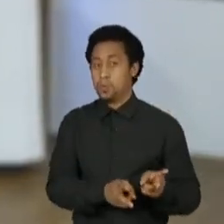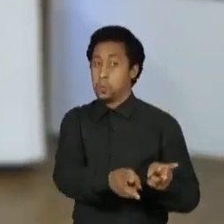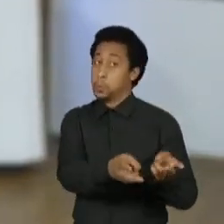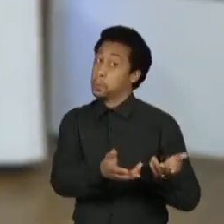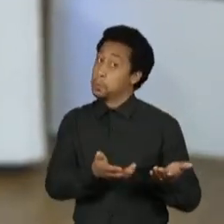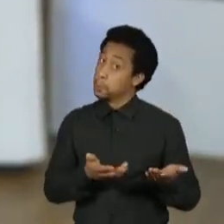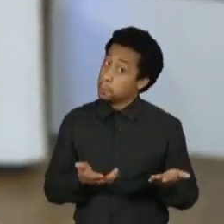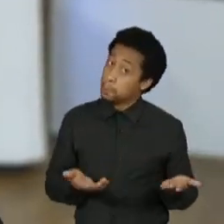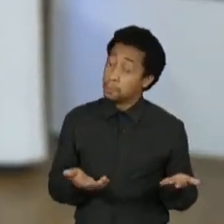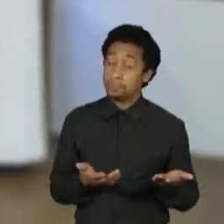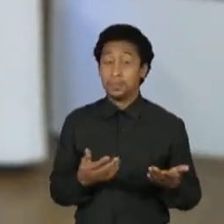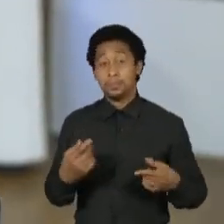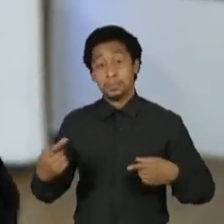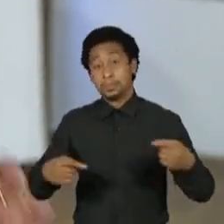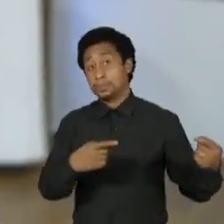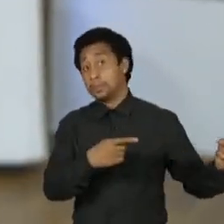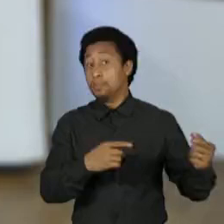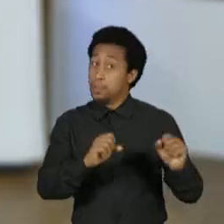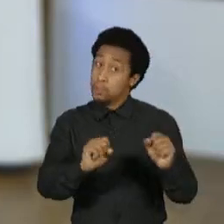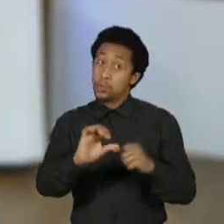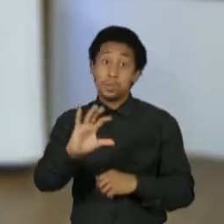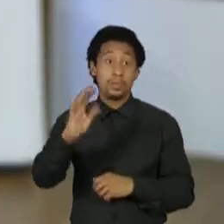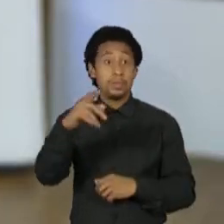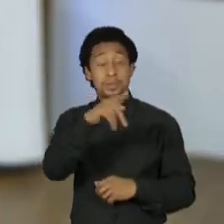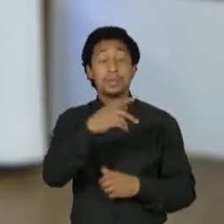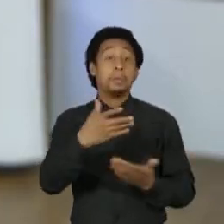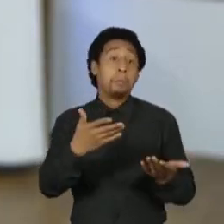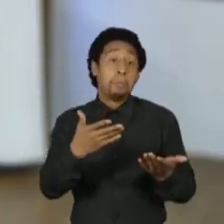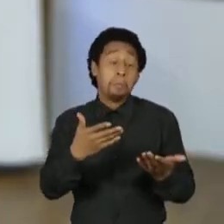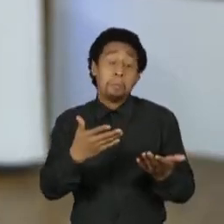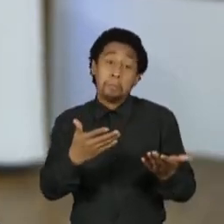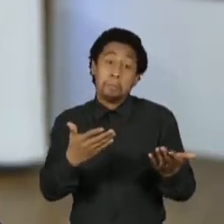discussão. Mas quem sabe você está profetizando alguma coisa aí pela frente.